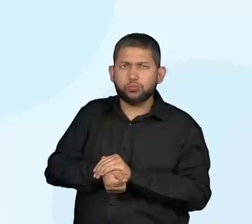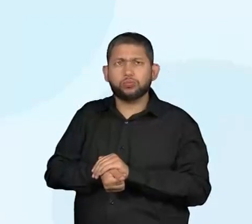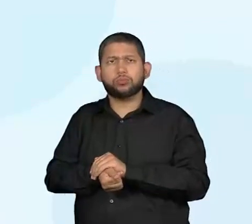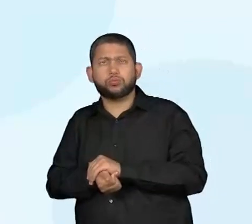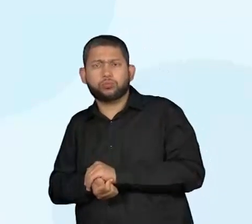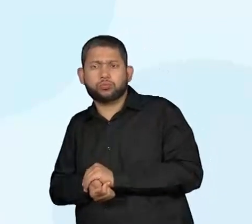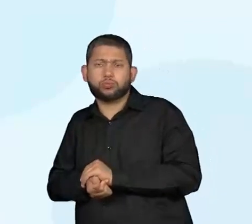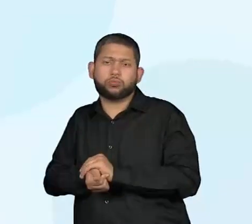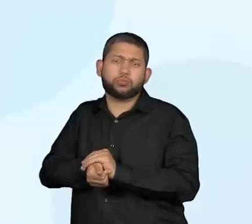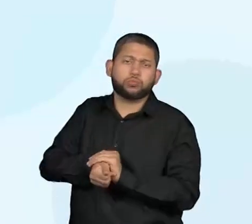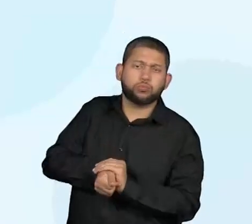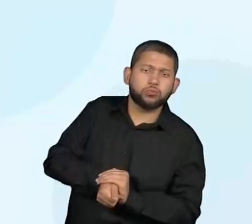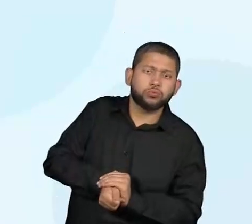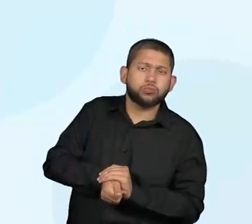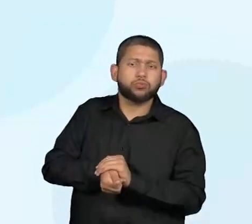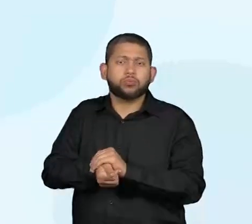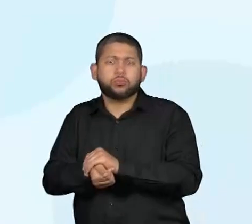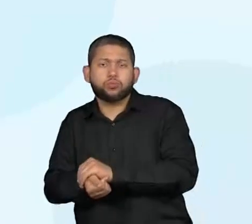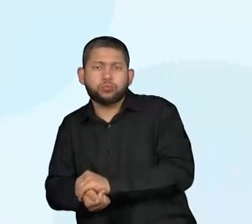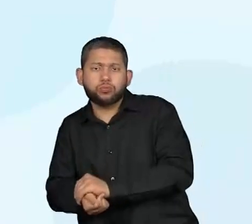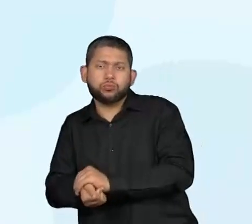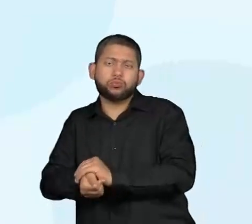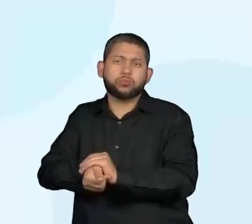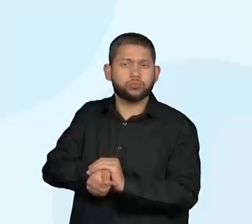que é de Monteiro Lombato,